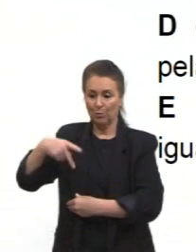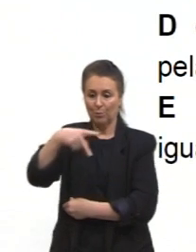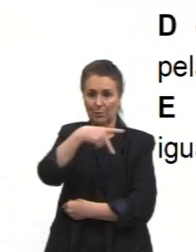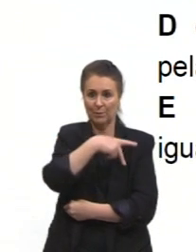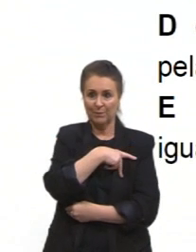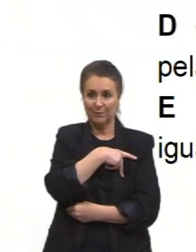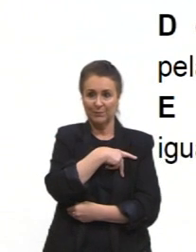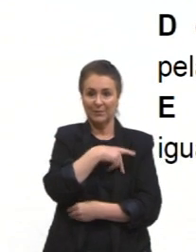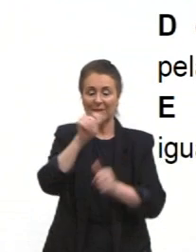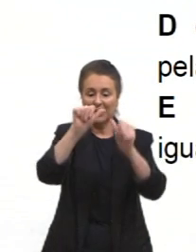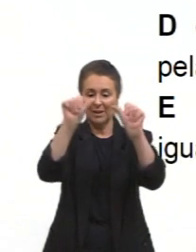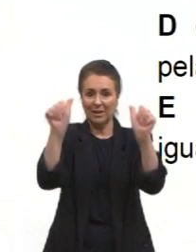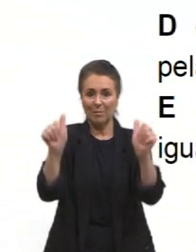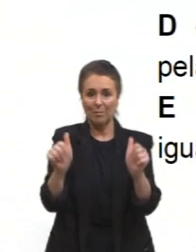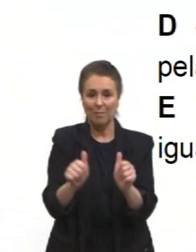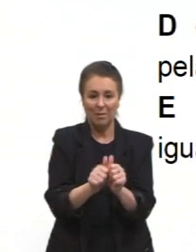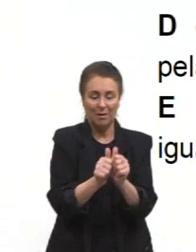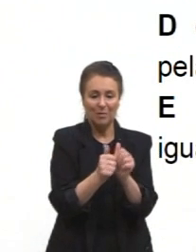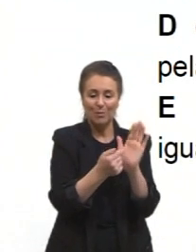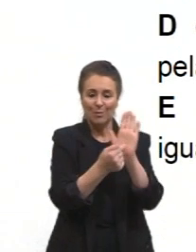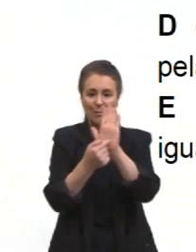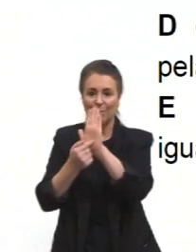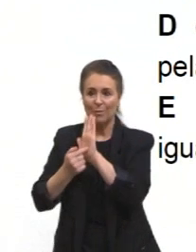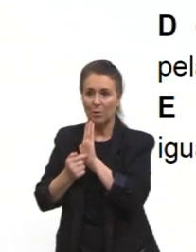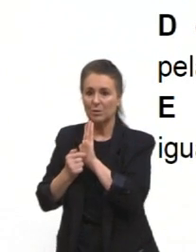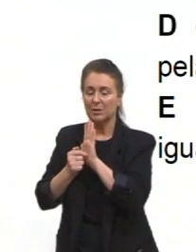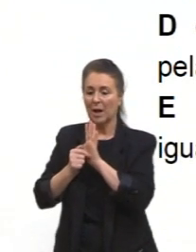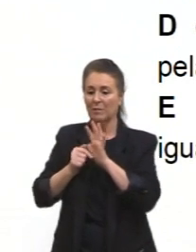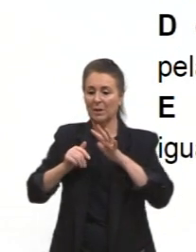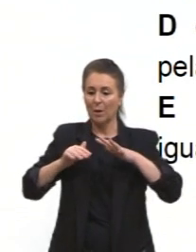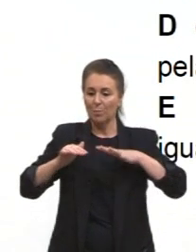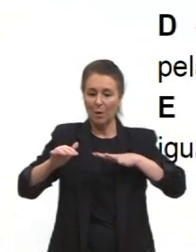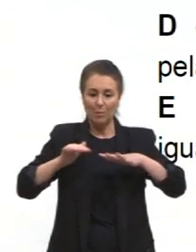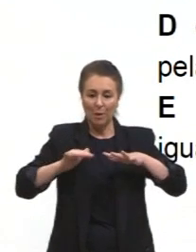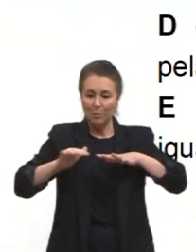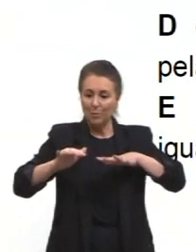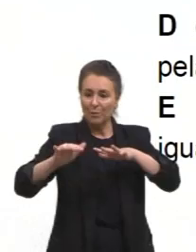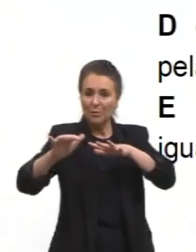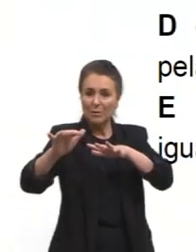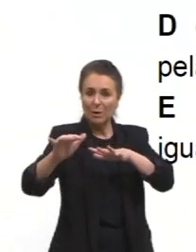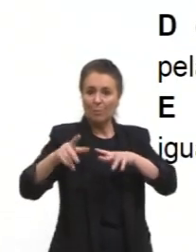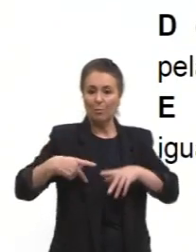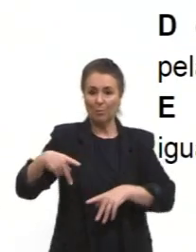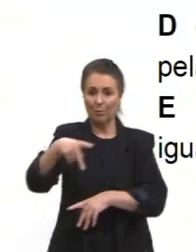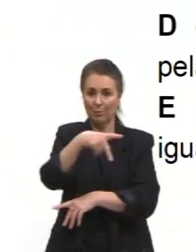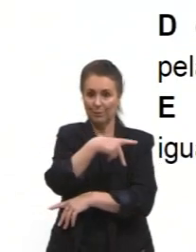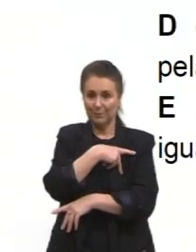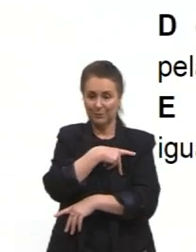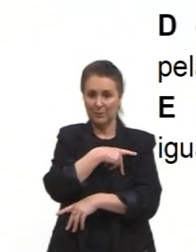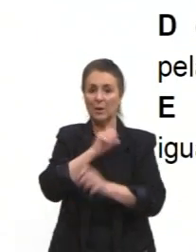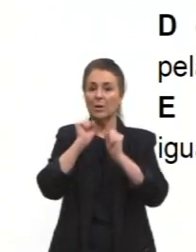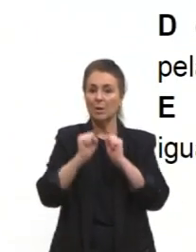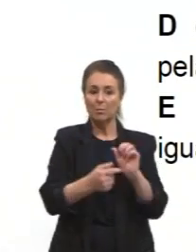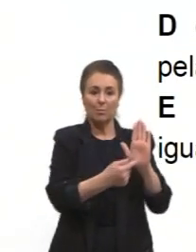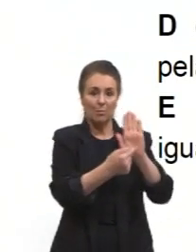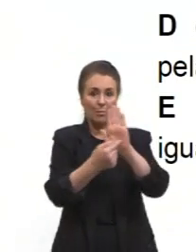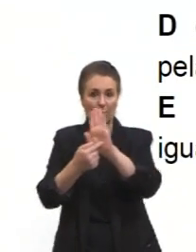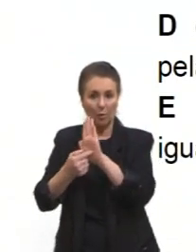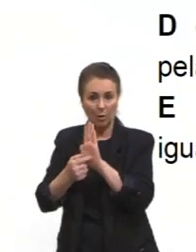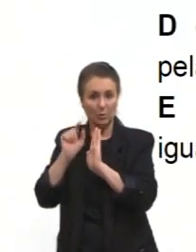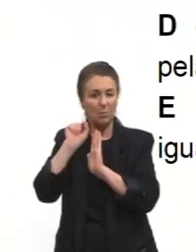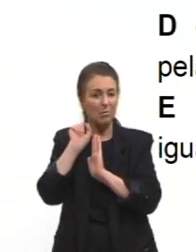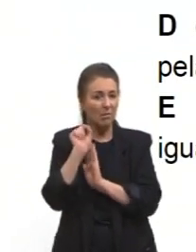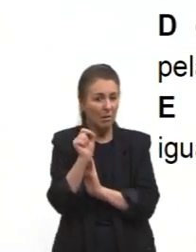Então, essa imagem faz referência a uma mobilização popular e pode ser traduzida como... O essa mobilização queria?